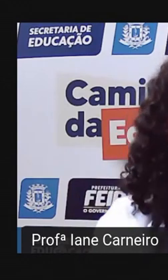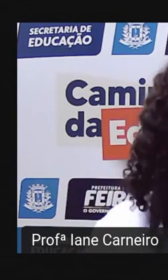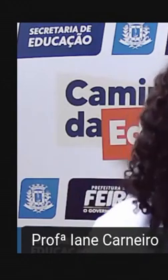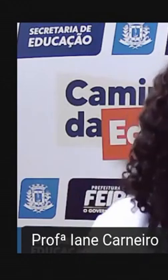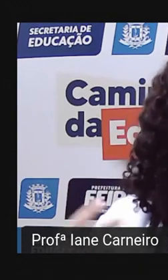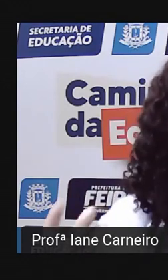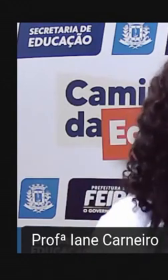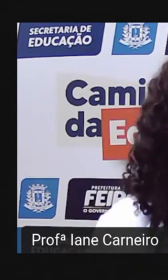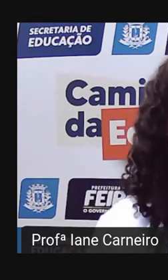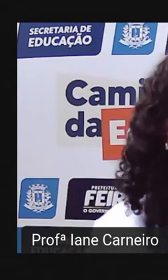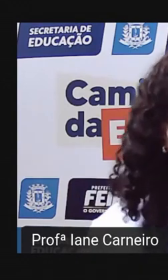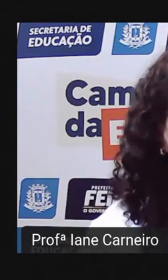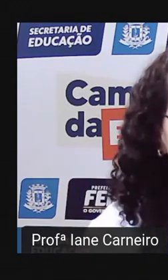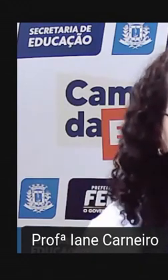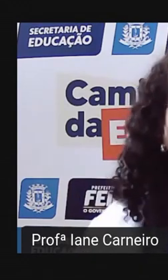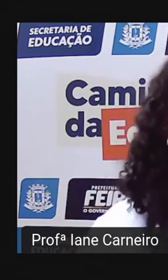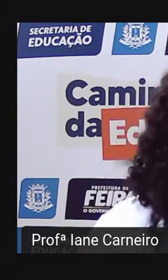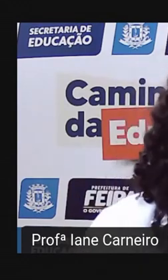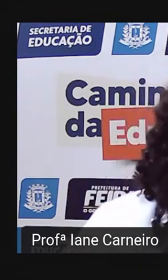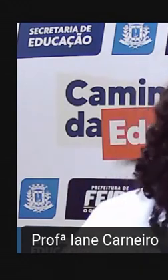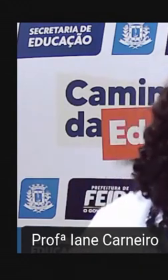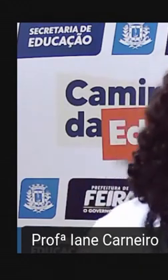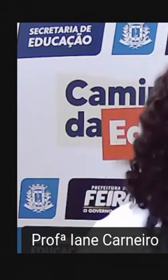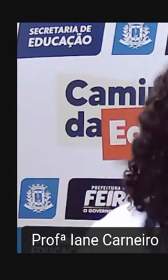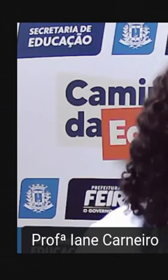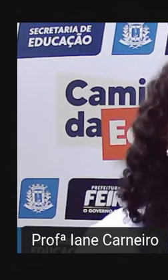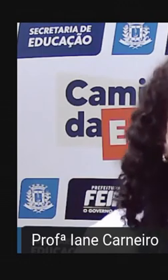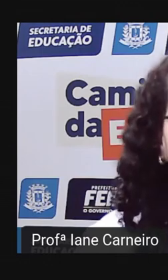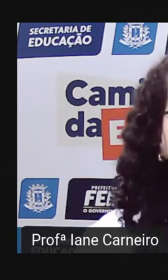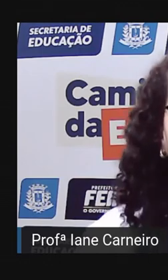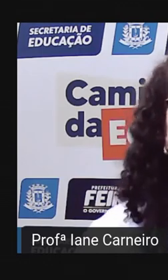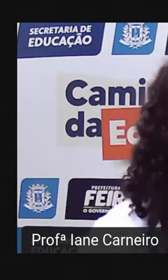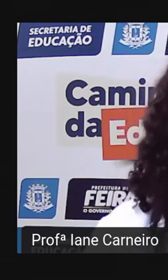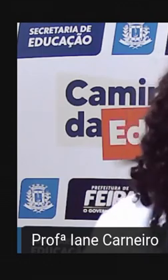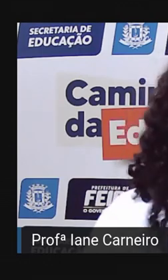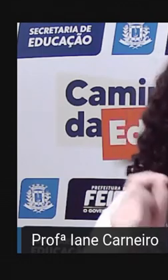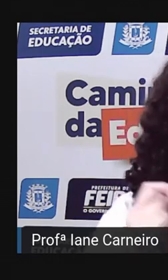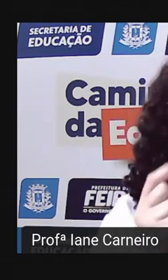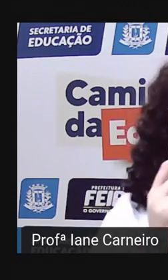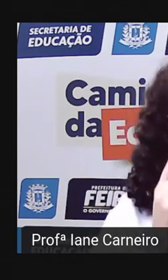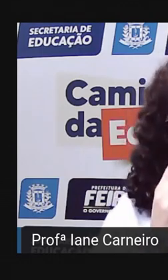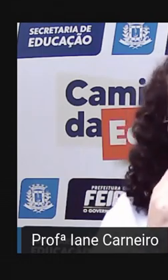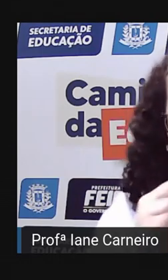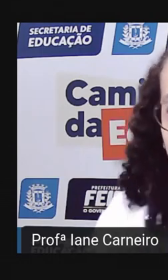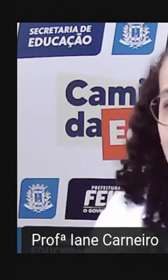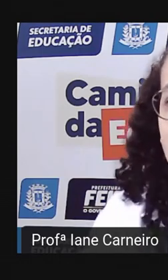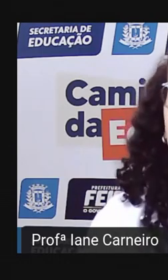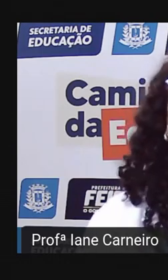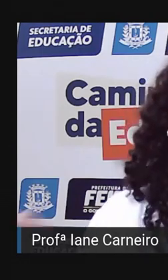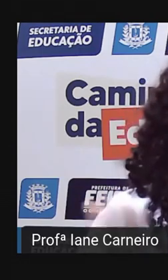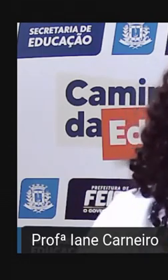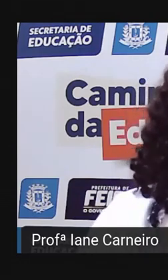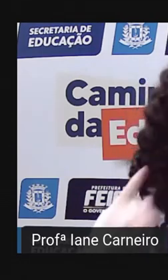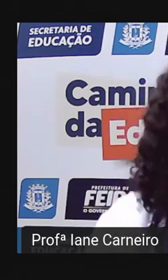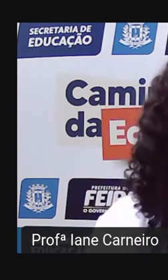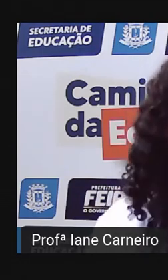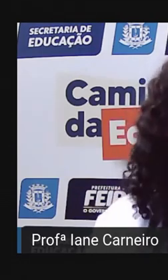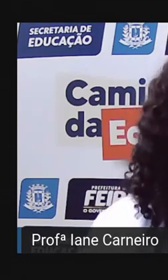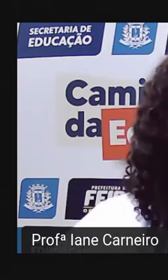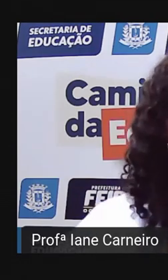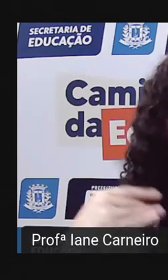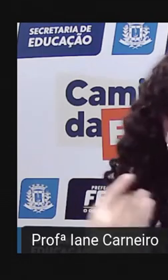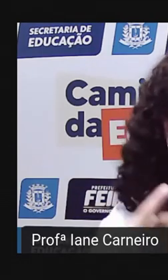contem aí Se vocês brincam de pular corda Aí na casa de vocês E aí se você tiver uma cordinha em casa Já tem a